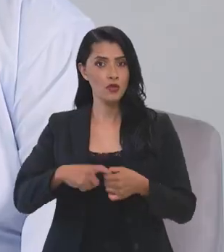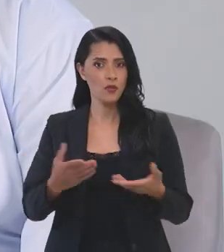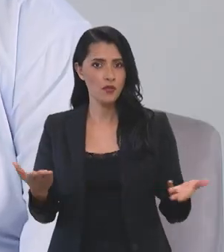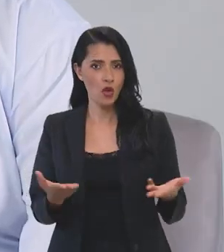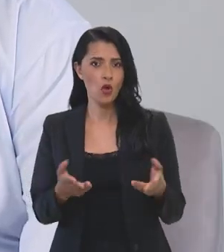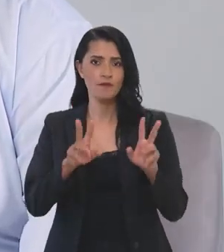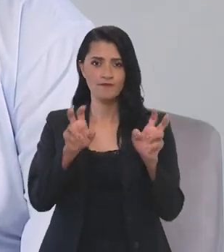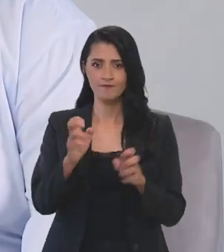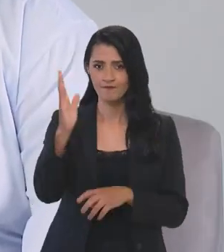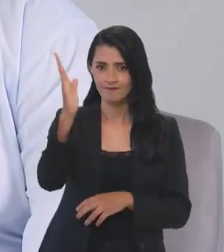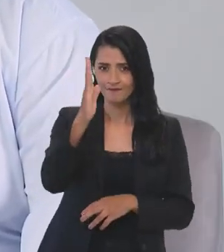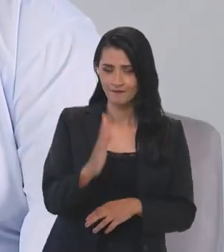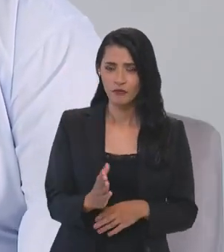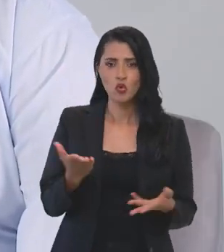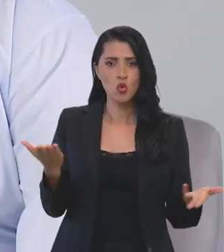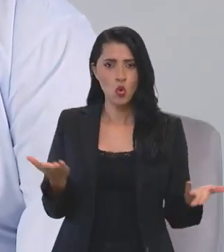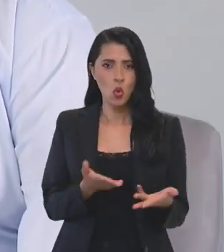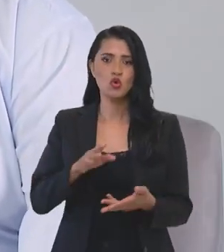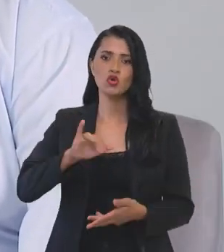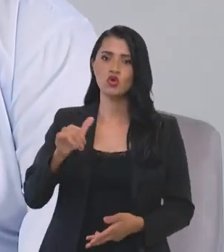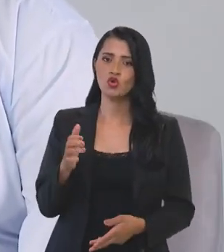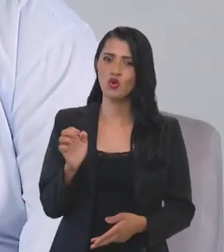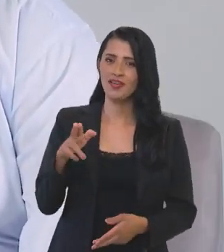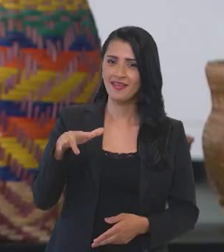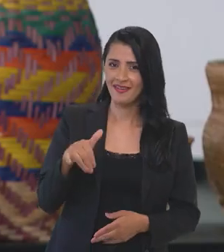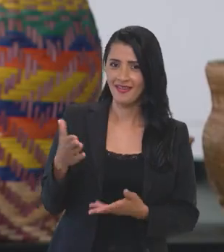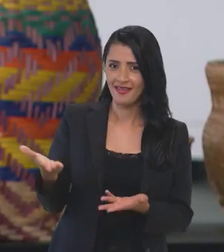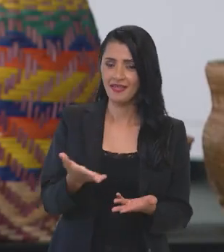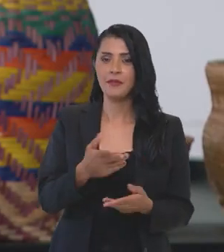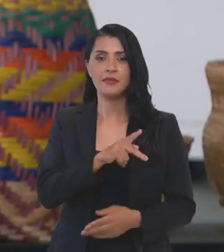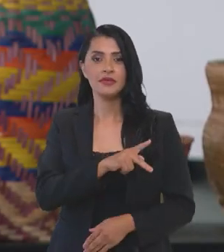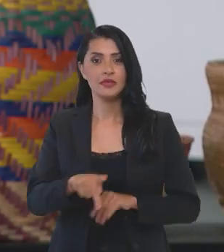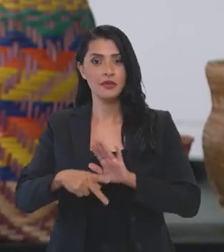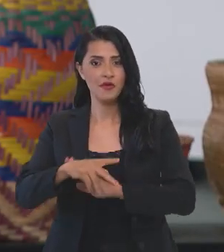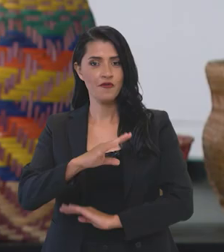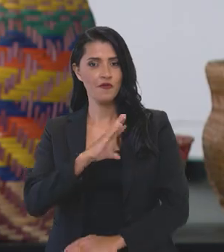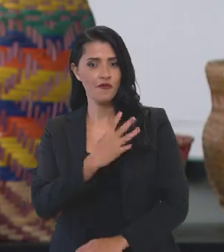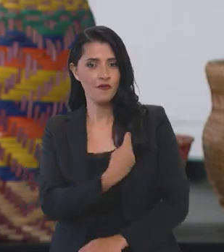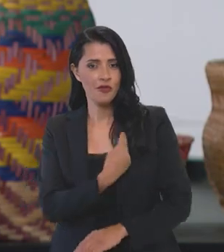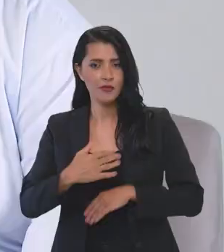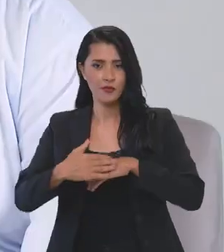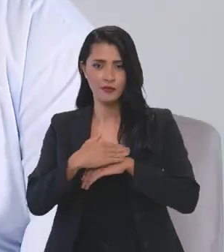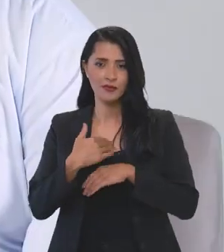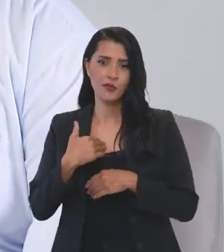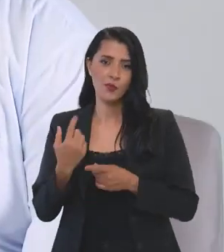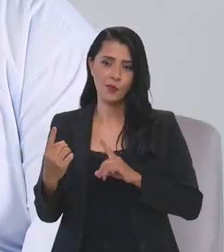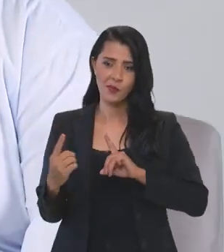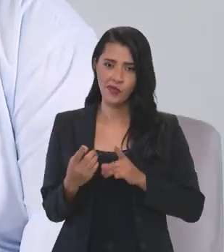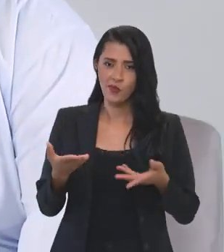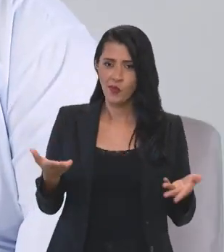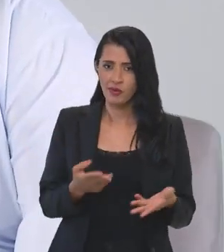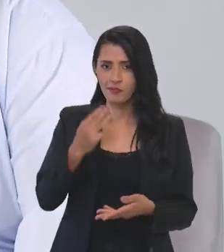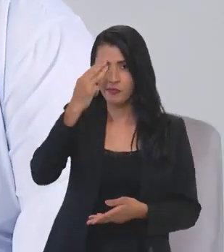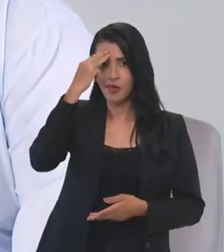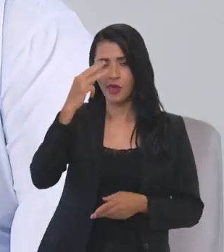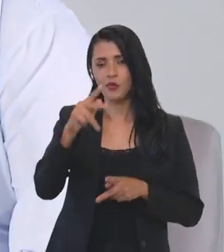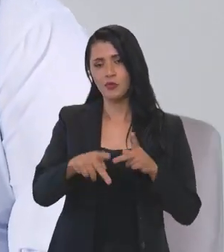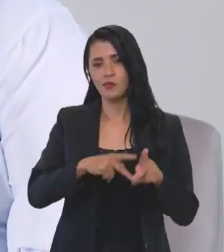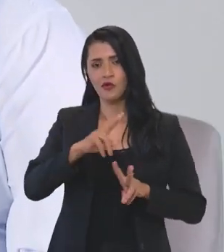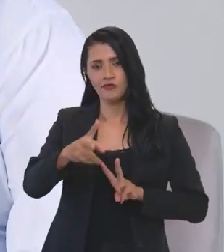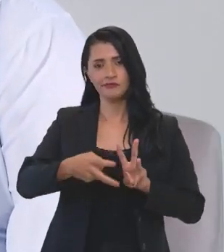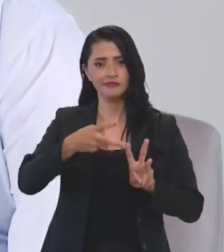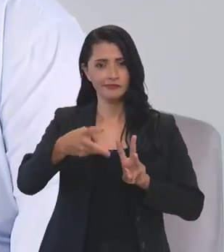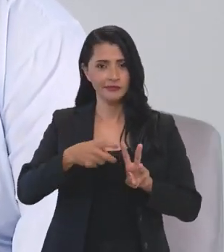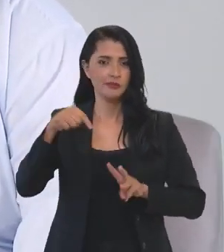Estamos de volta com o Brasil em Pauta, hoje com Joênia Wapchana, presidente da FUNAI, conversando comigo aqui no Memorial